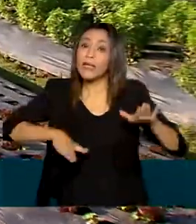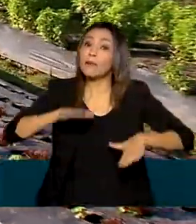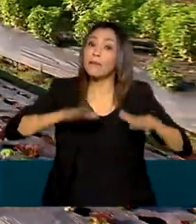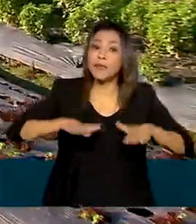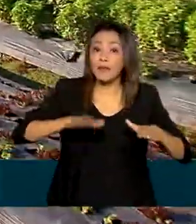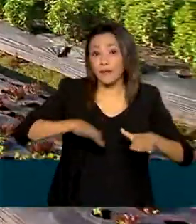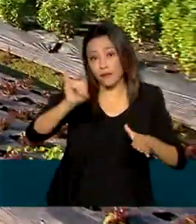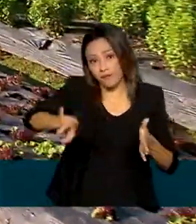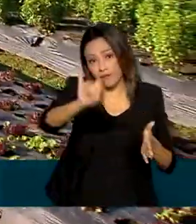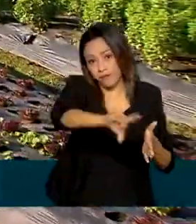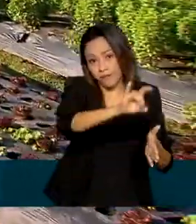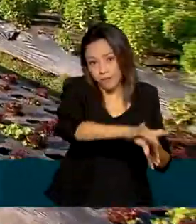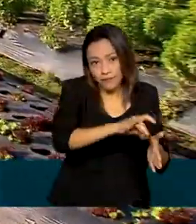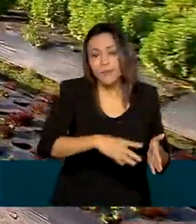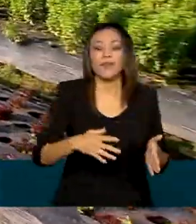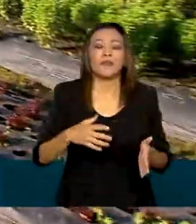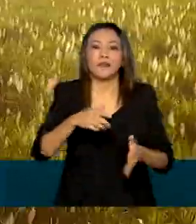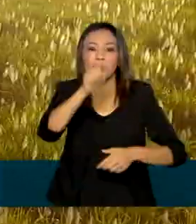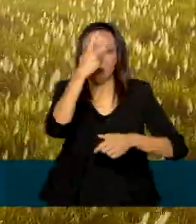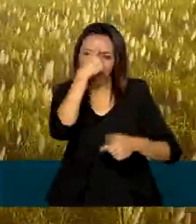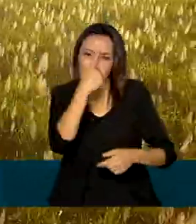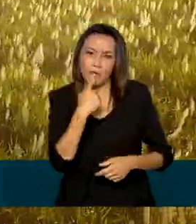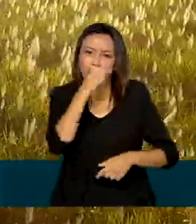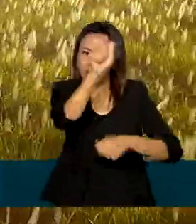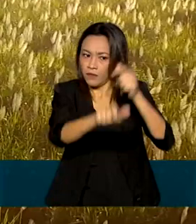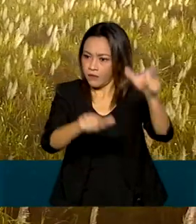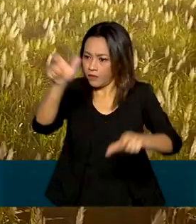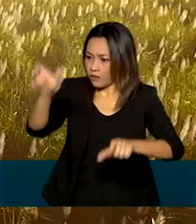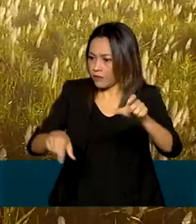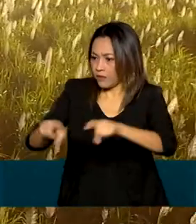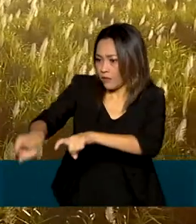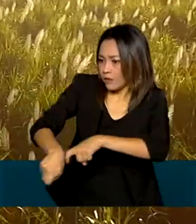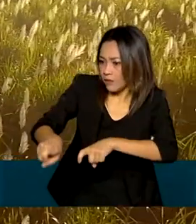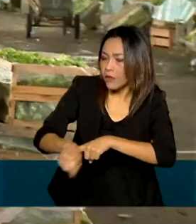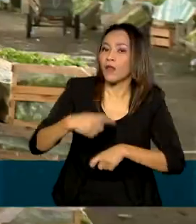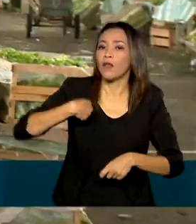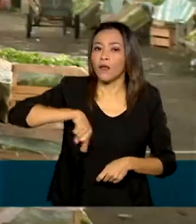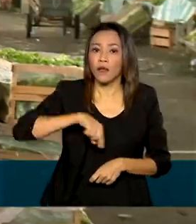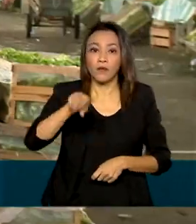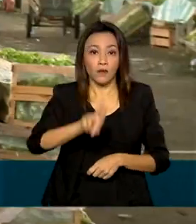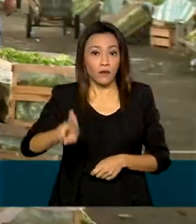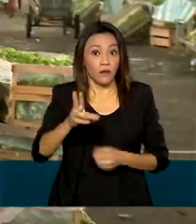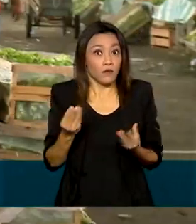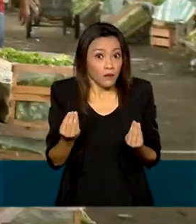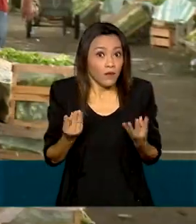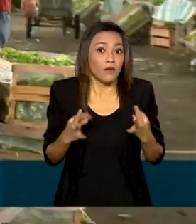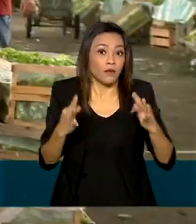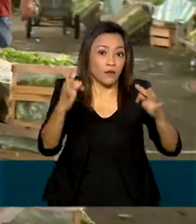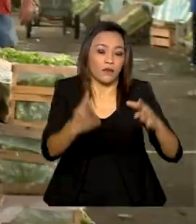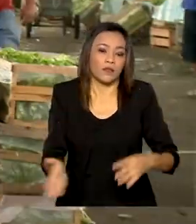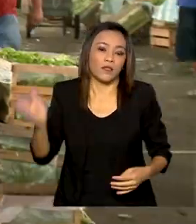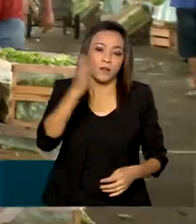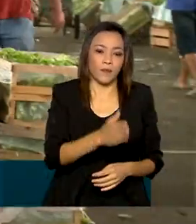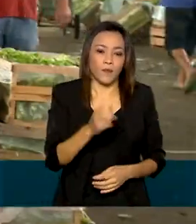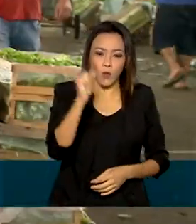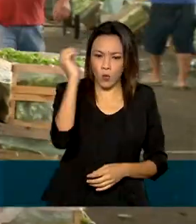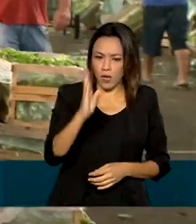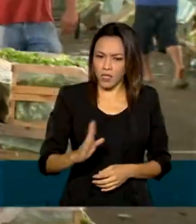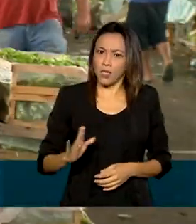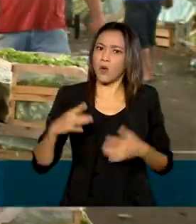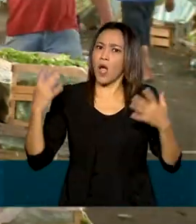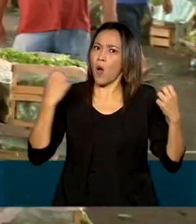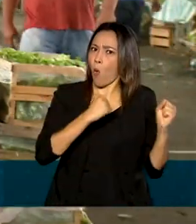tipo do nosso produtor rural brasileiro, nós adotamos muita tecnologia. Aos olhos do mundo, o Brasil é uma potência do